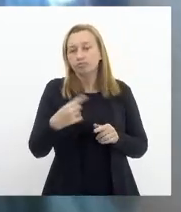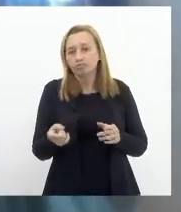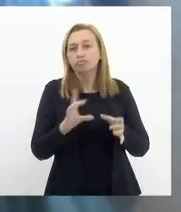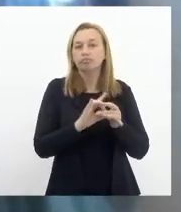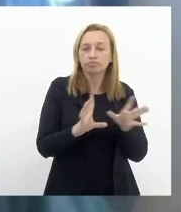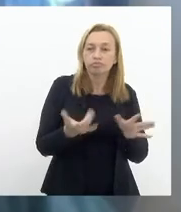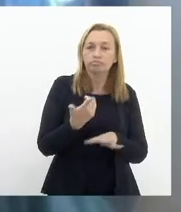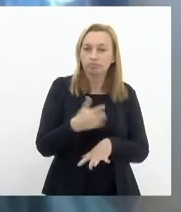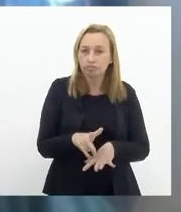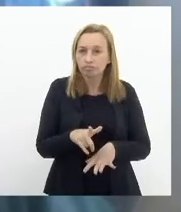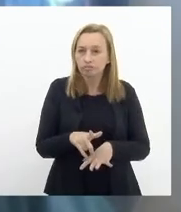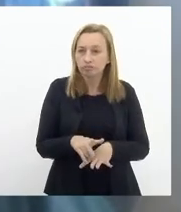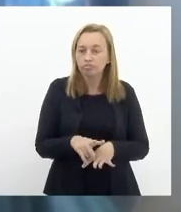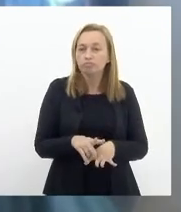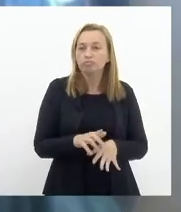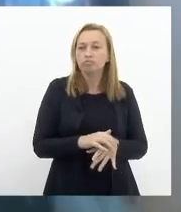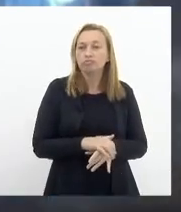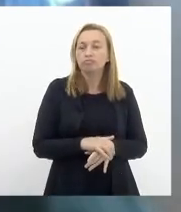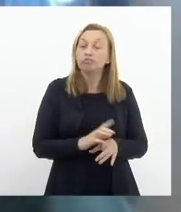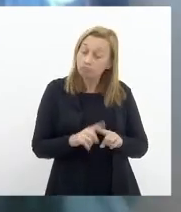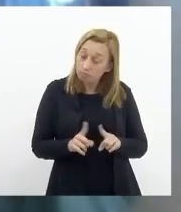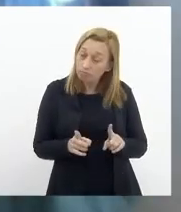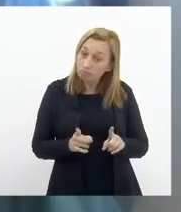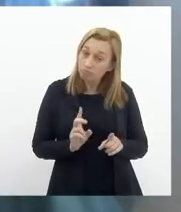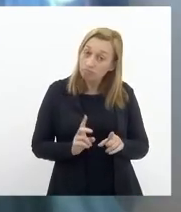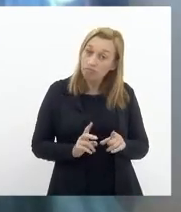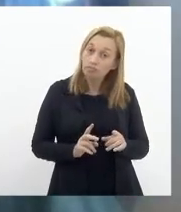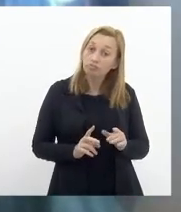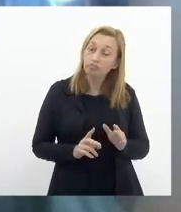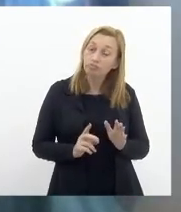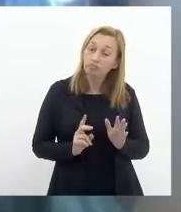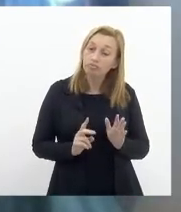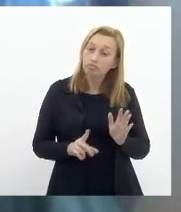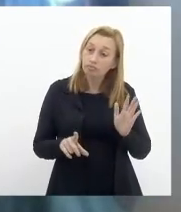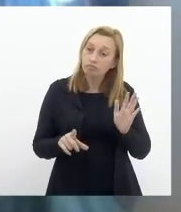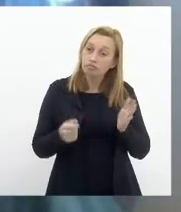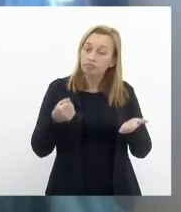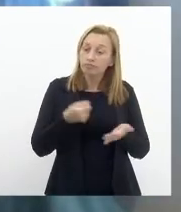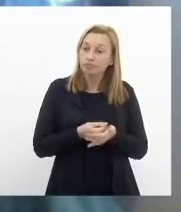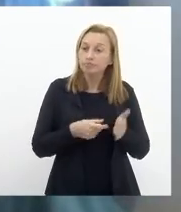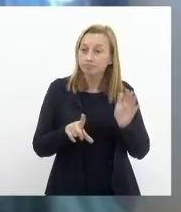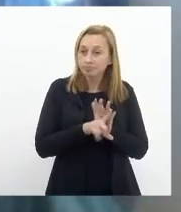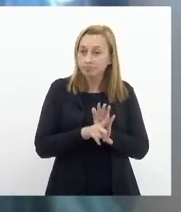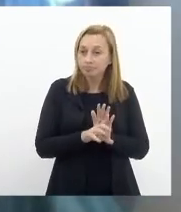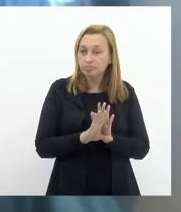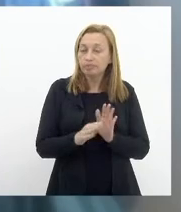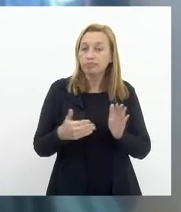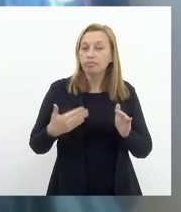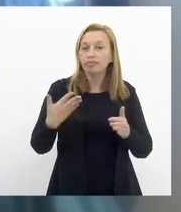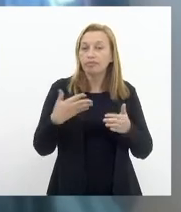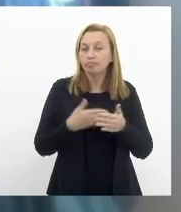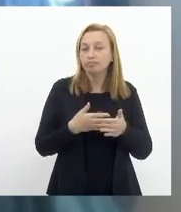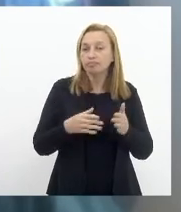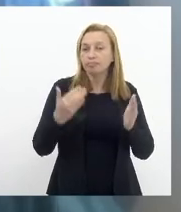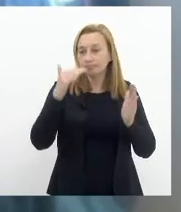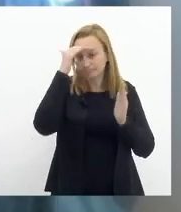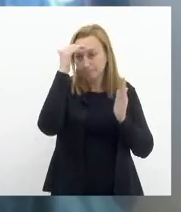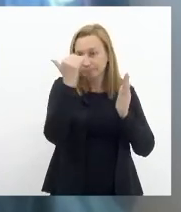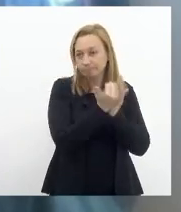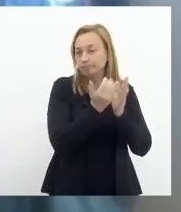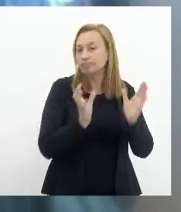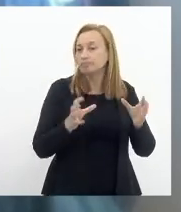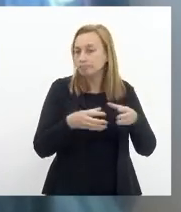seguramente um equívoco mas ela está em vigor então até pela comissão do cumpra ela tem que ser cumprida